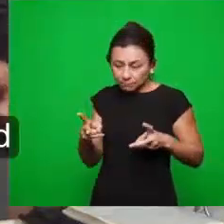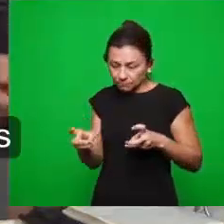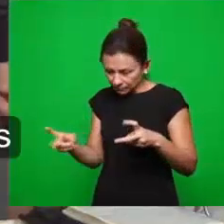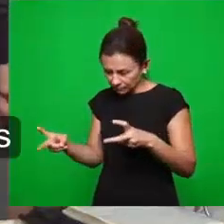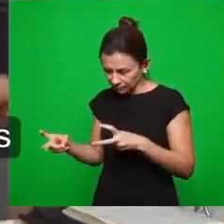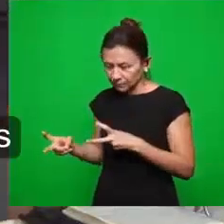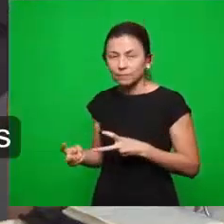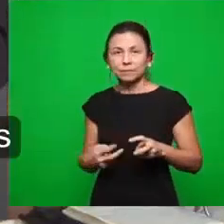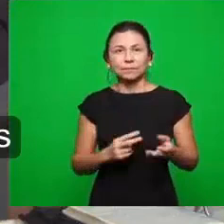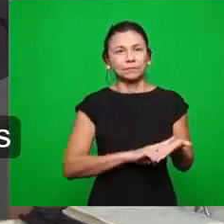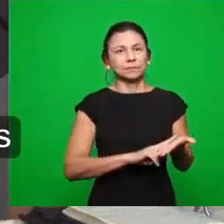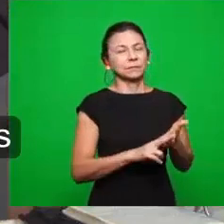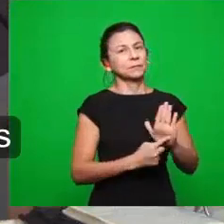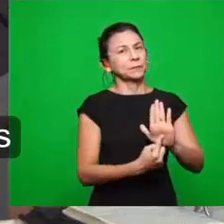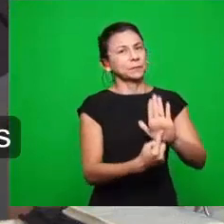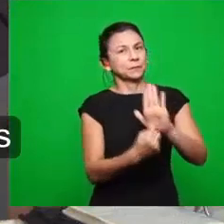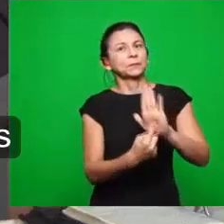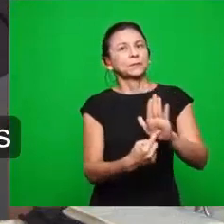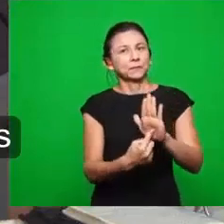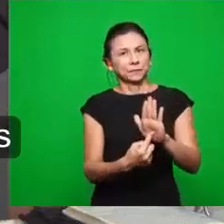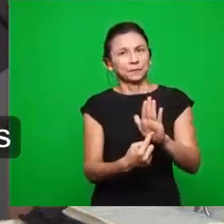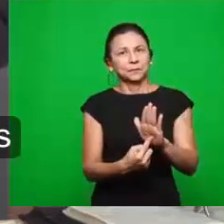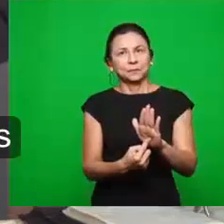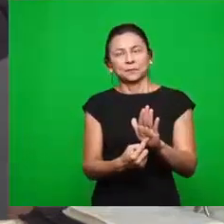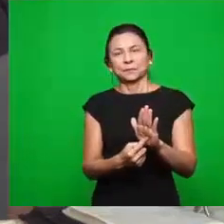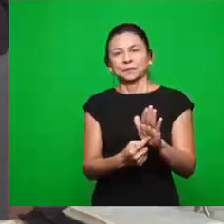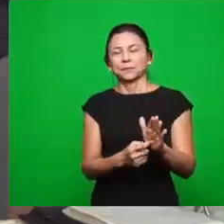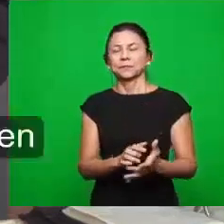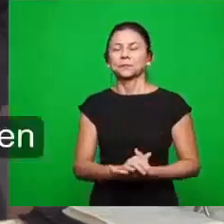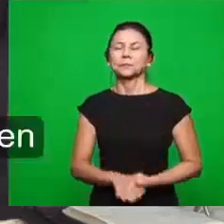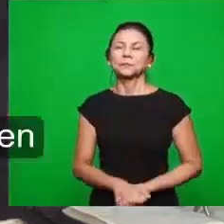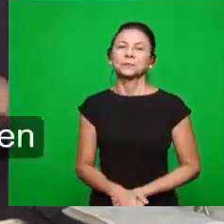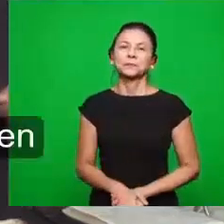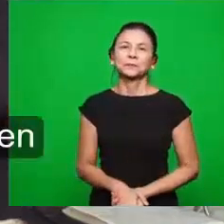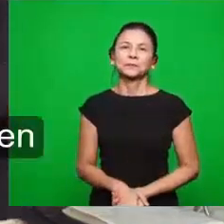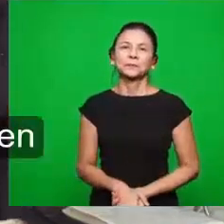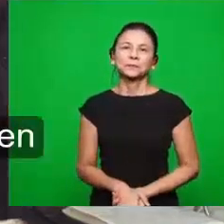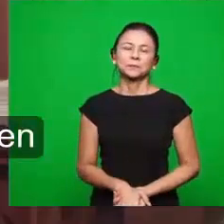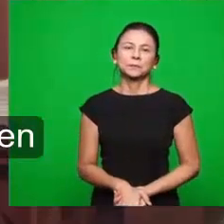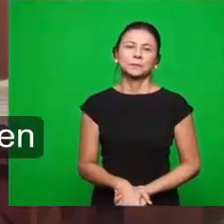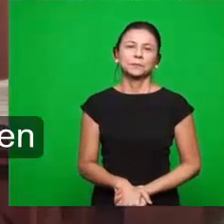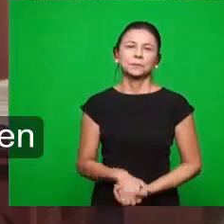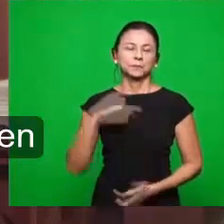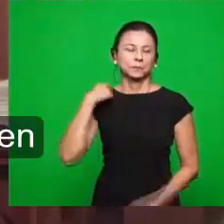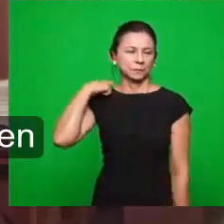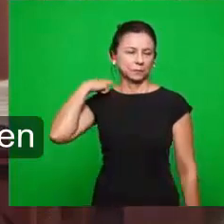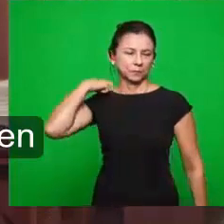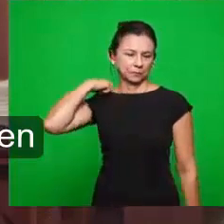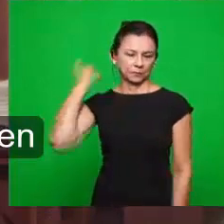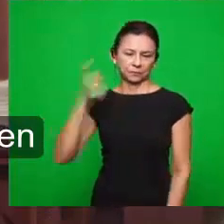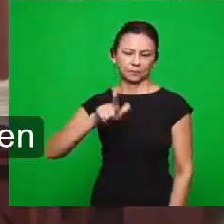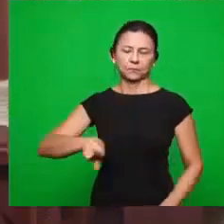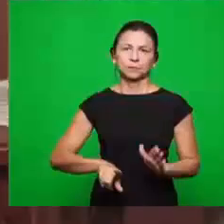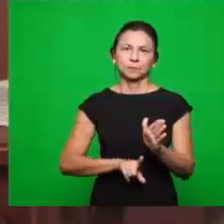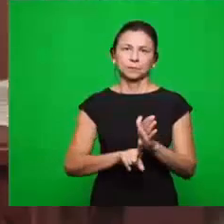identificados aqui na carta, estão identificados com o Senhor Jesus. Bem, agora nós vamos agora à pergunta seguinte,